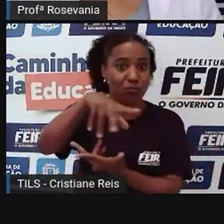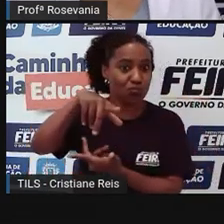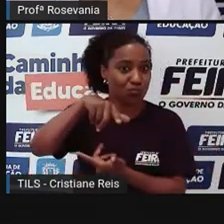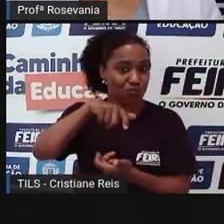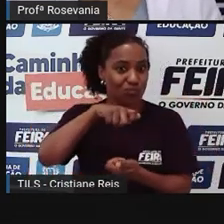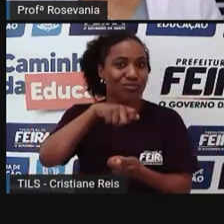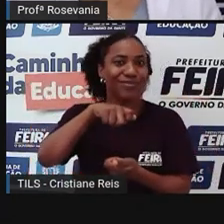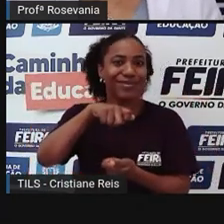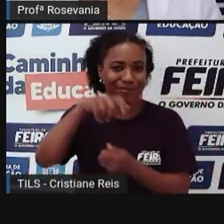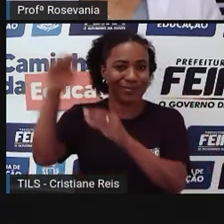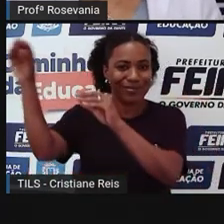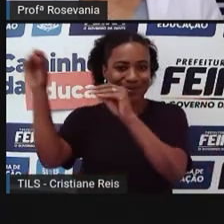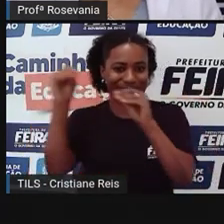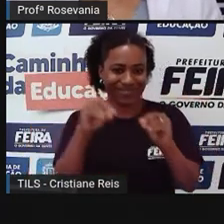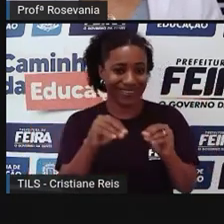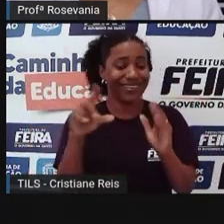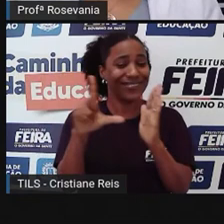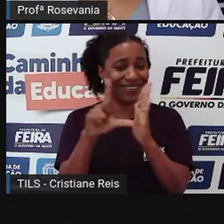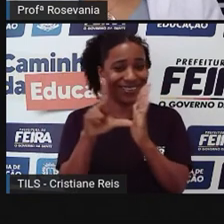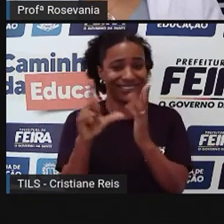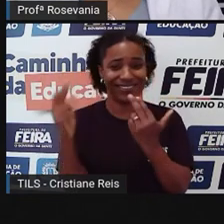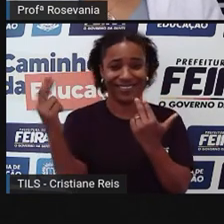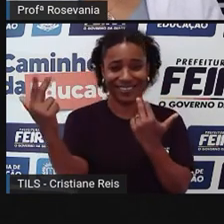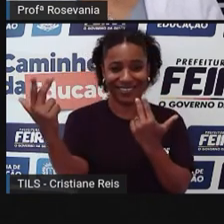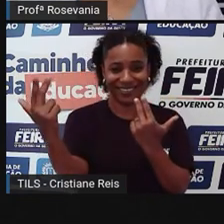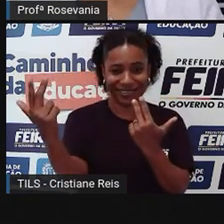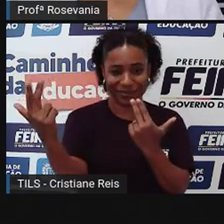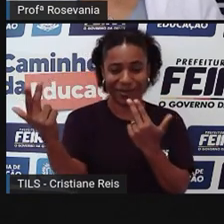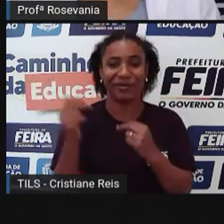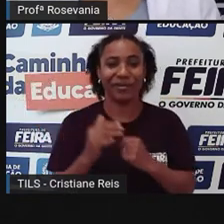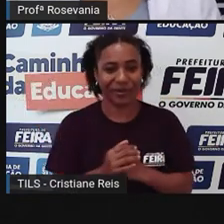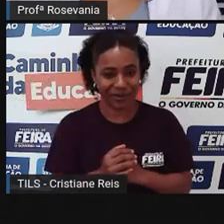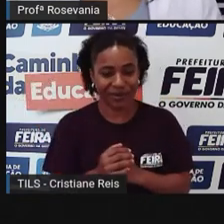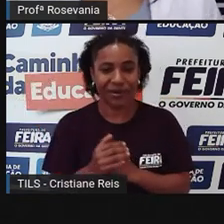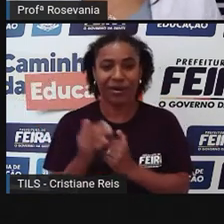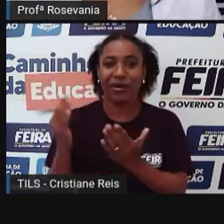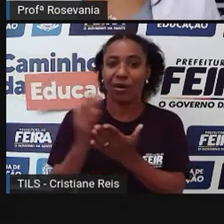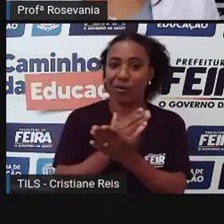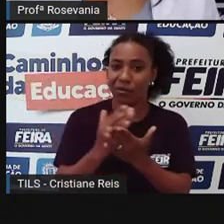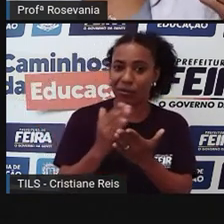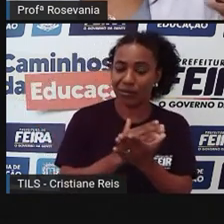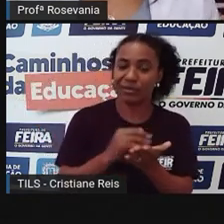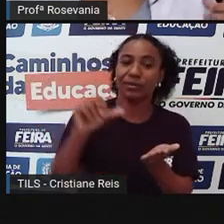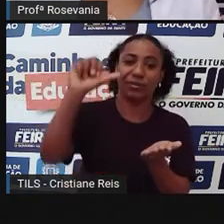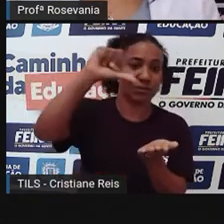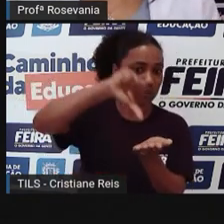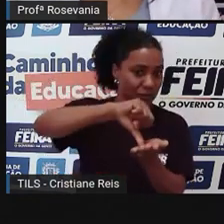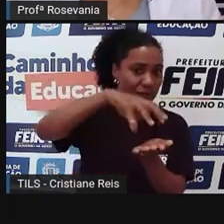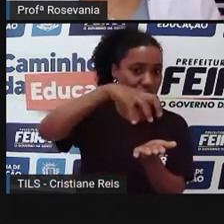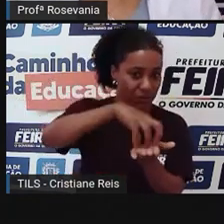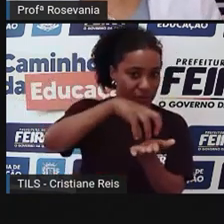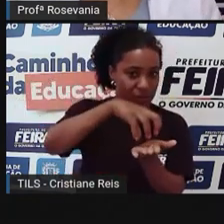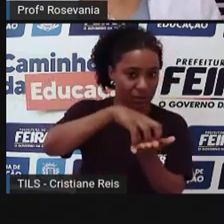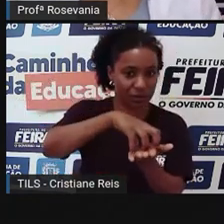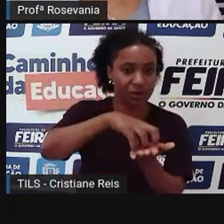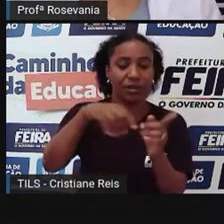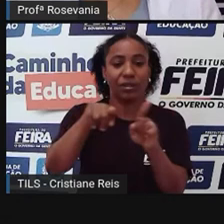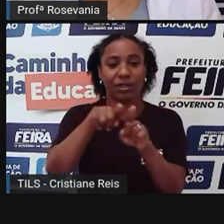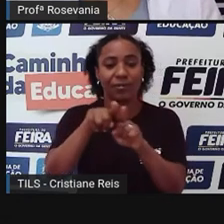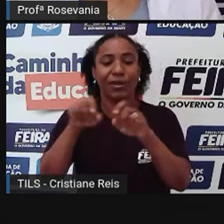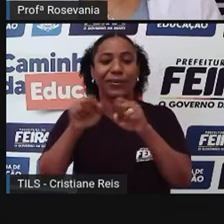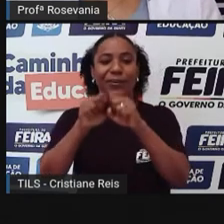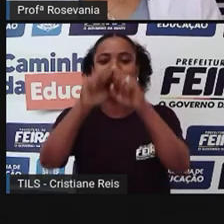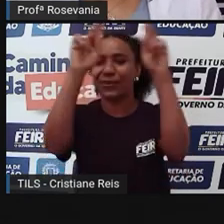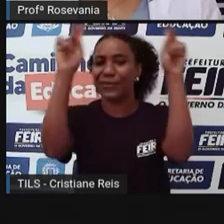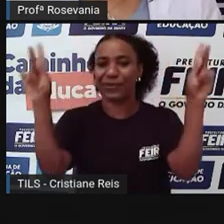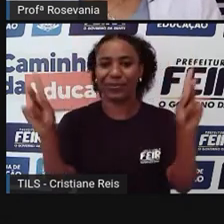a gente tem aqui em Feira de Santana também. E algumas delas estão no centro da cidade e também estão nos shoppings